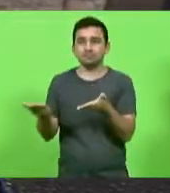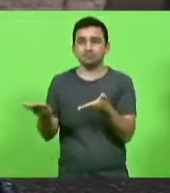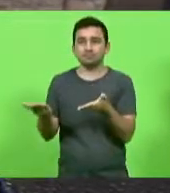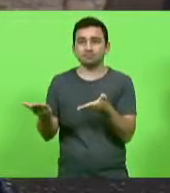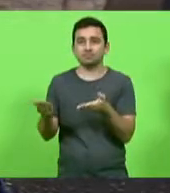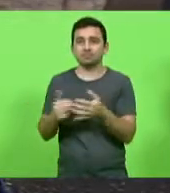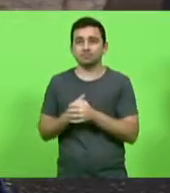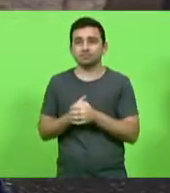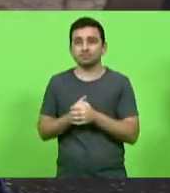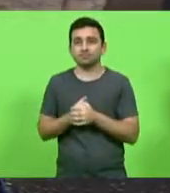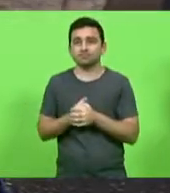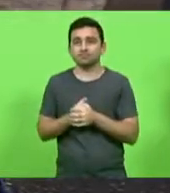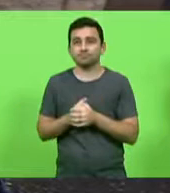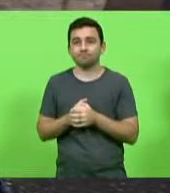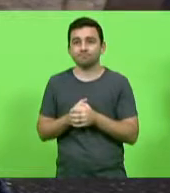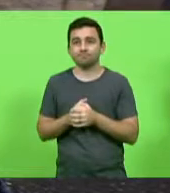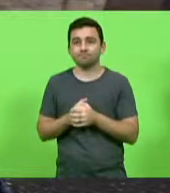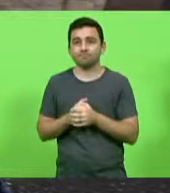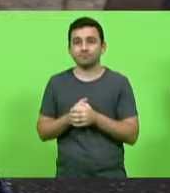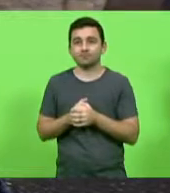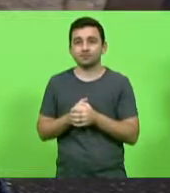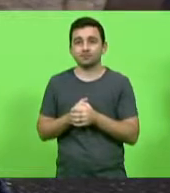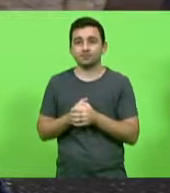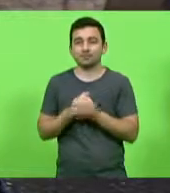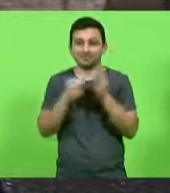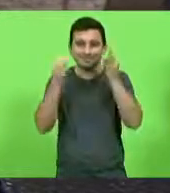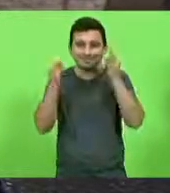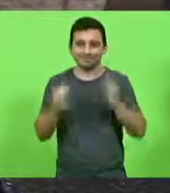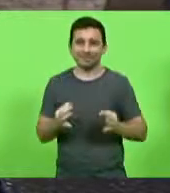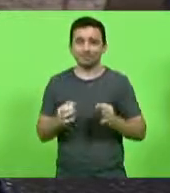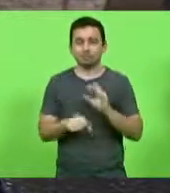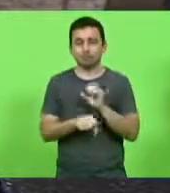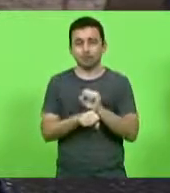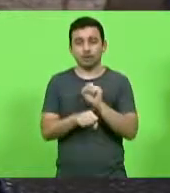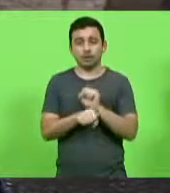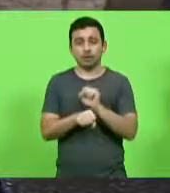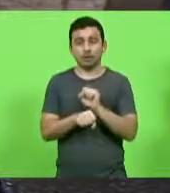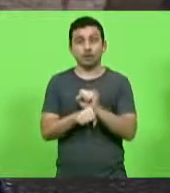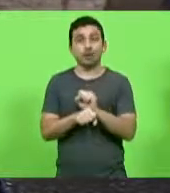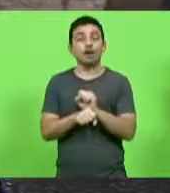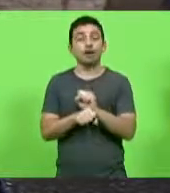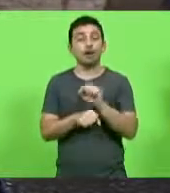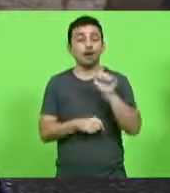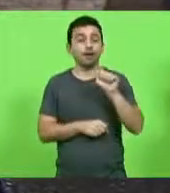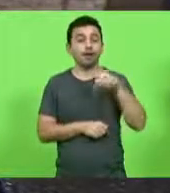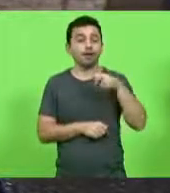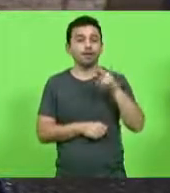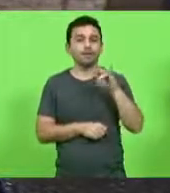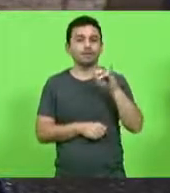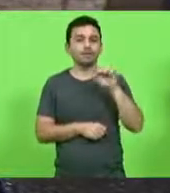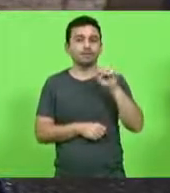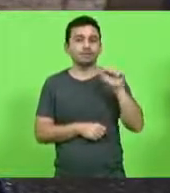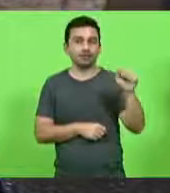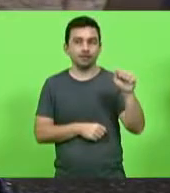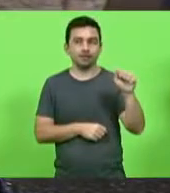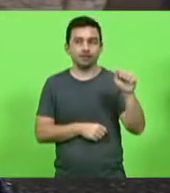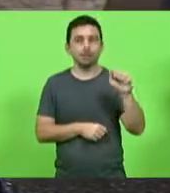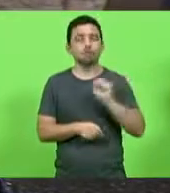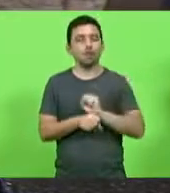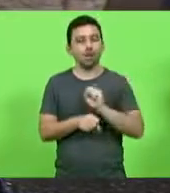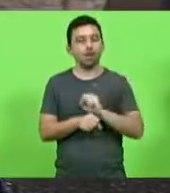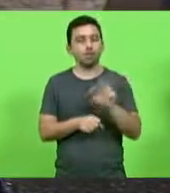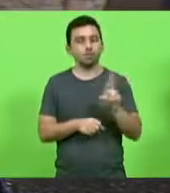forma correta ao esperar ter o aval da Anvisa. Imagina se ele compra as